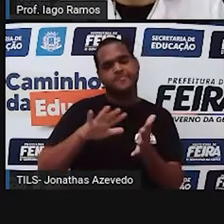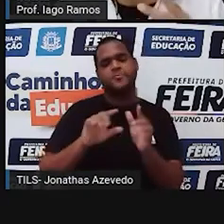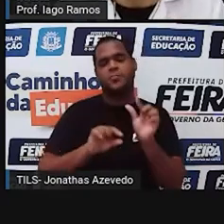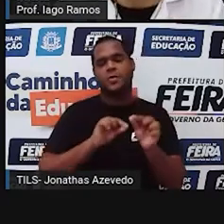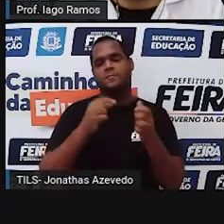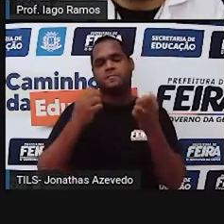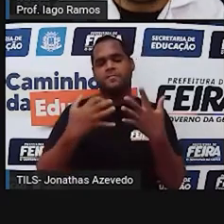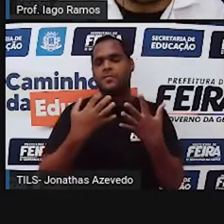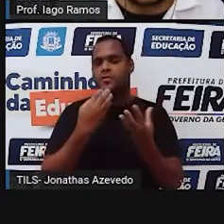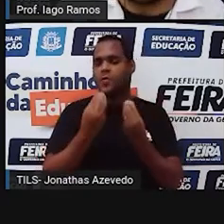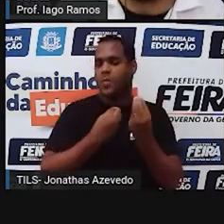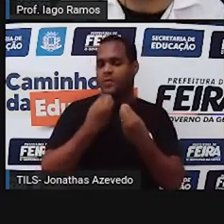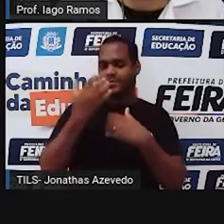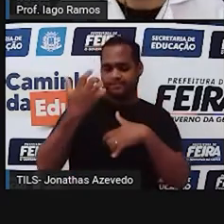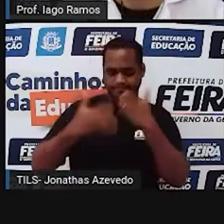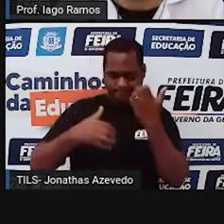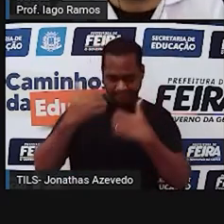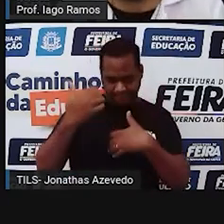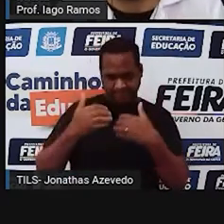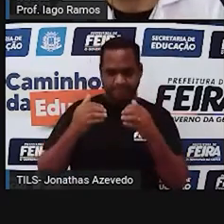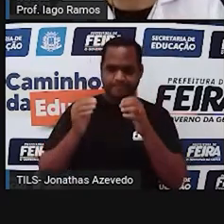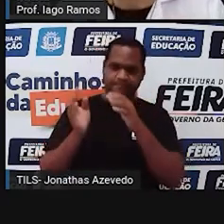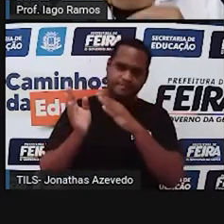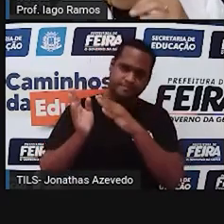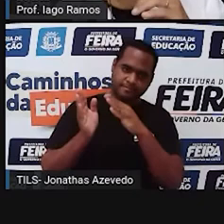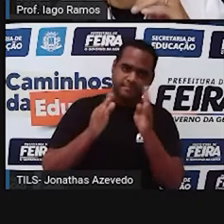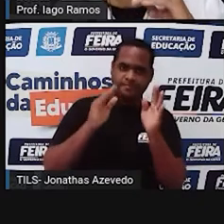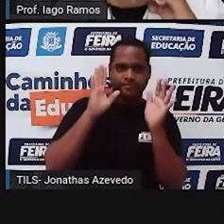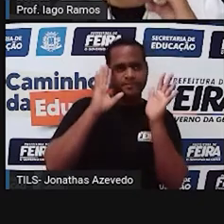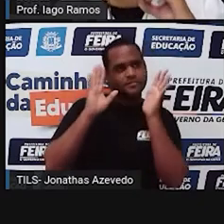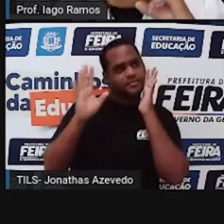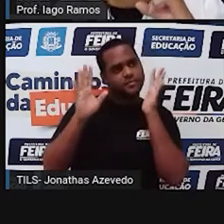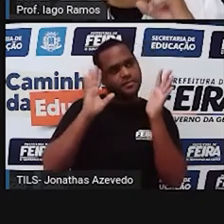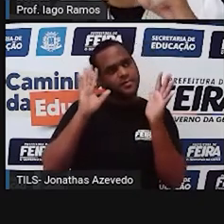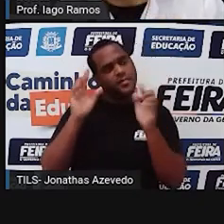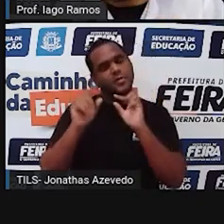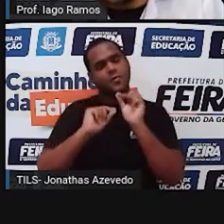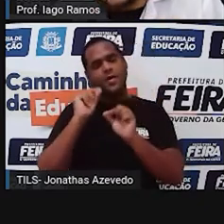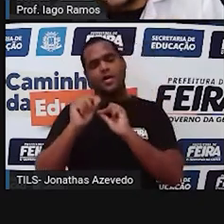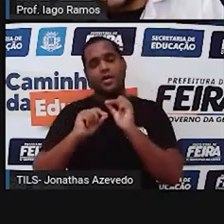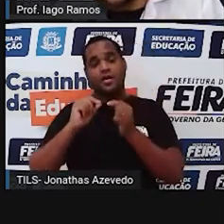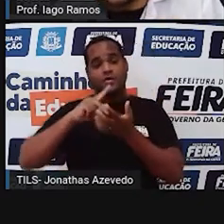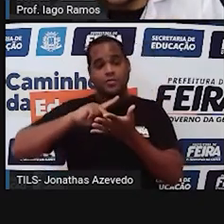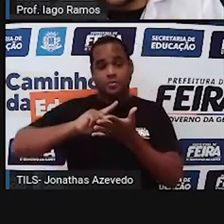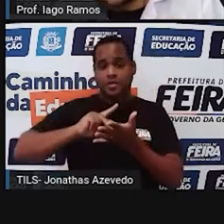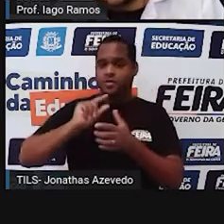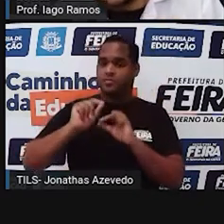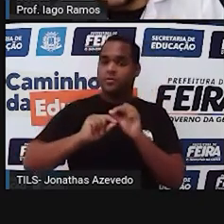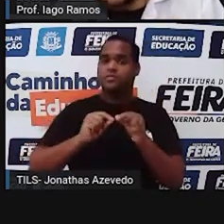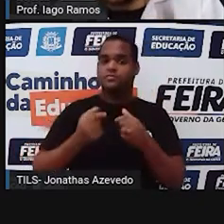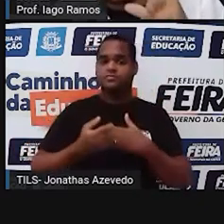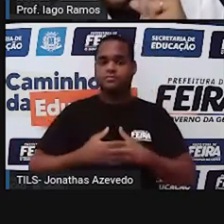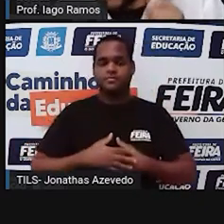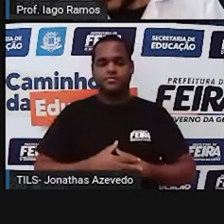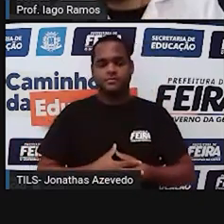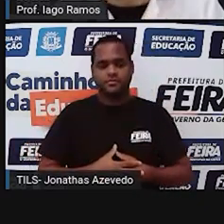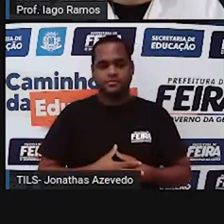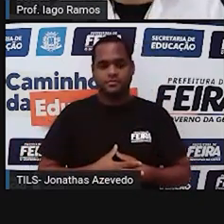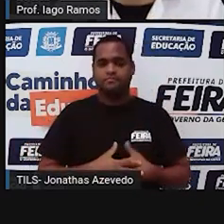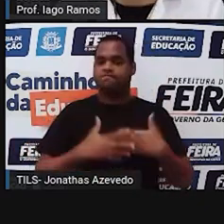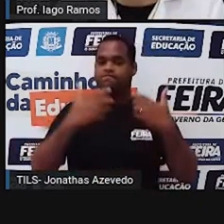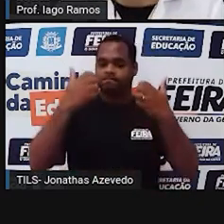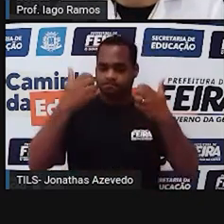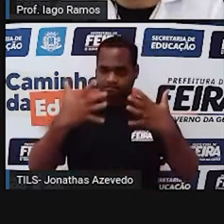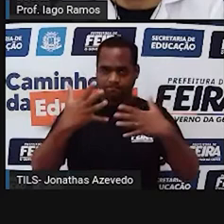Como dizer o que é ângulo pensando na geometria de fato. Tá bom? Eu vou te